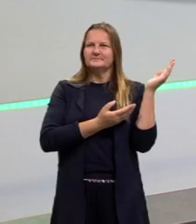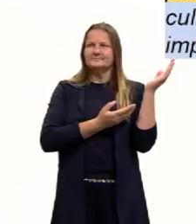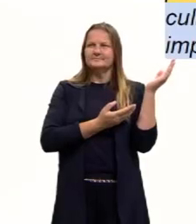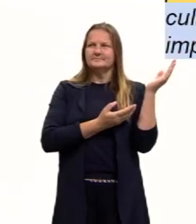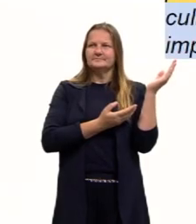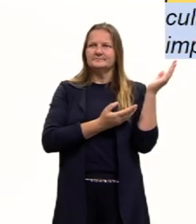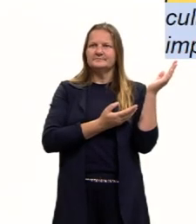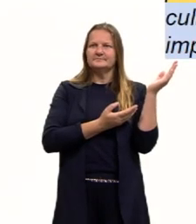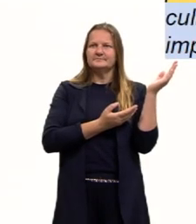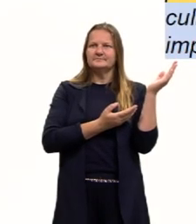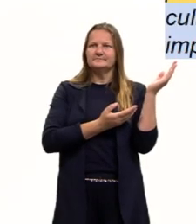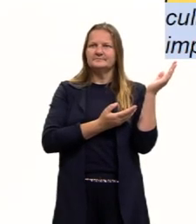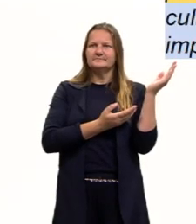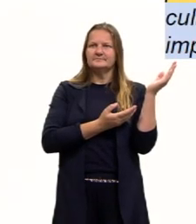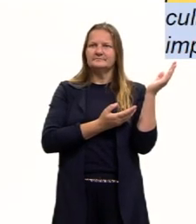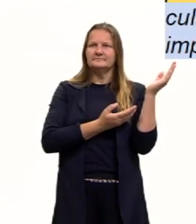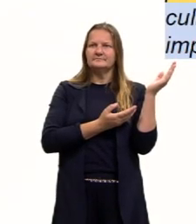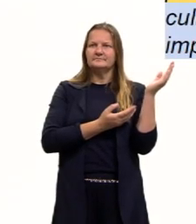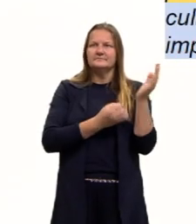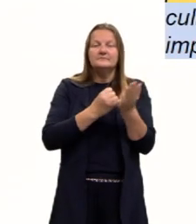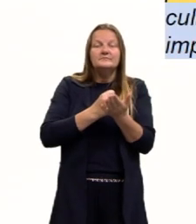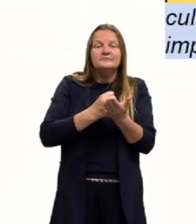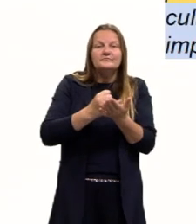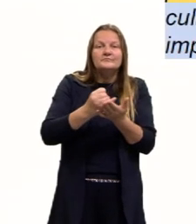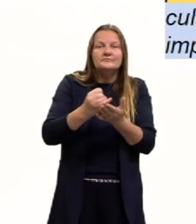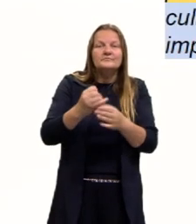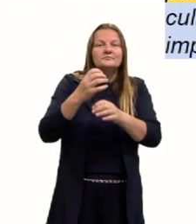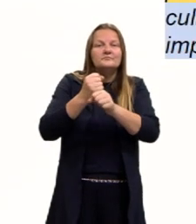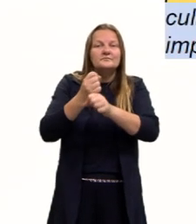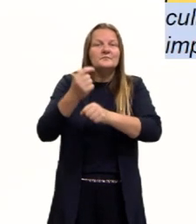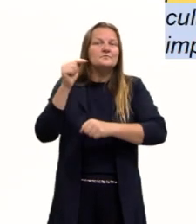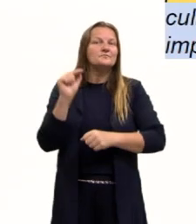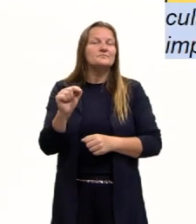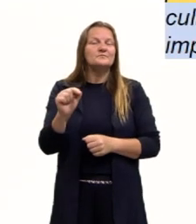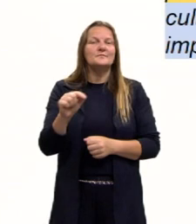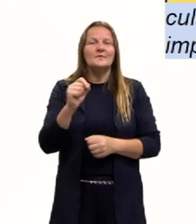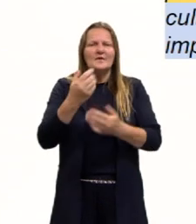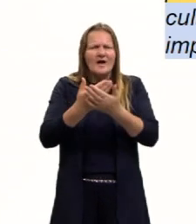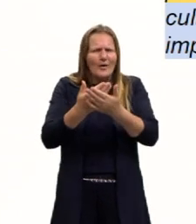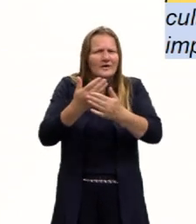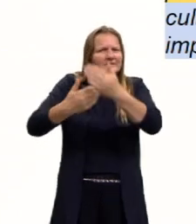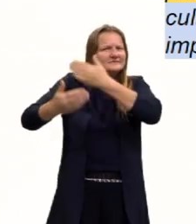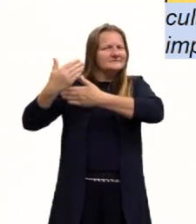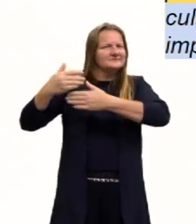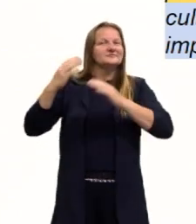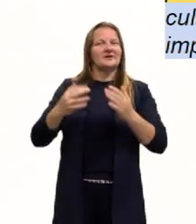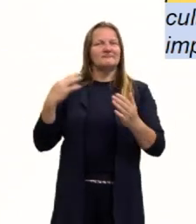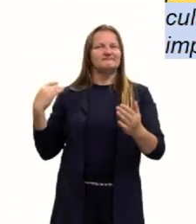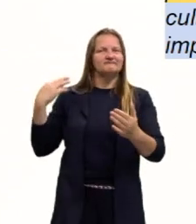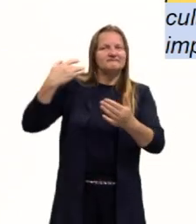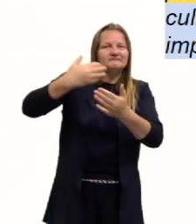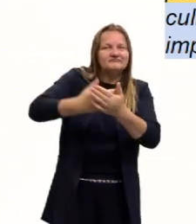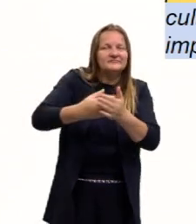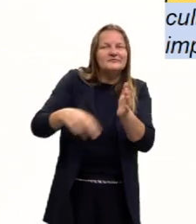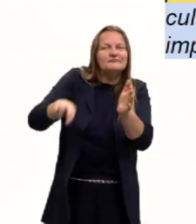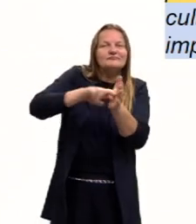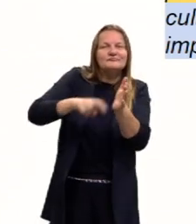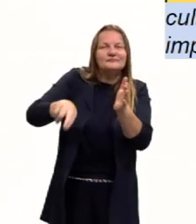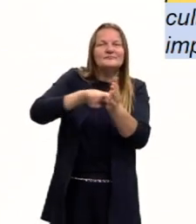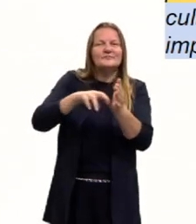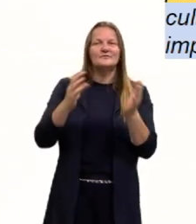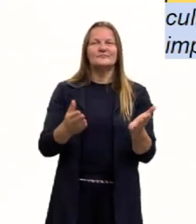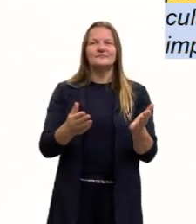nota mil aqui, que nós já trabalhamos em aulas anteriores, a gente retoma para fazer a revisão do aulão,